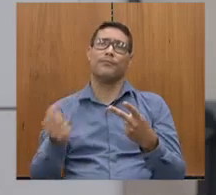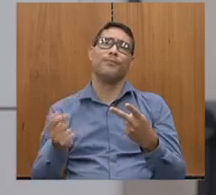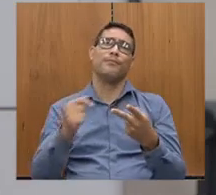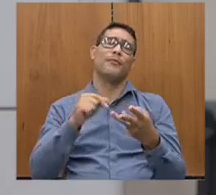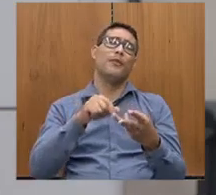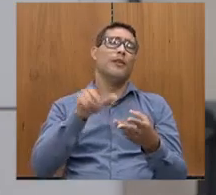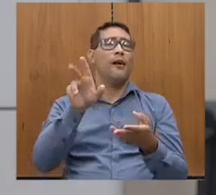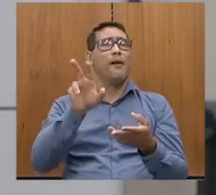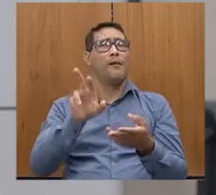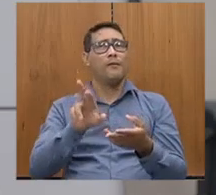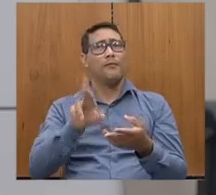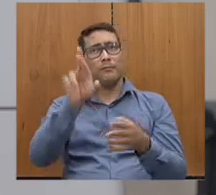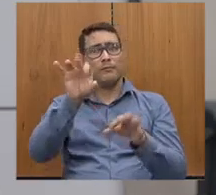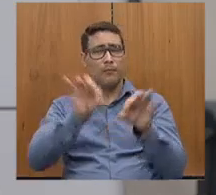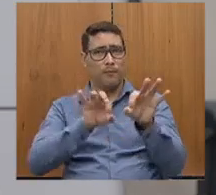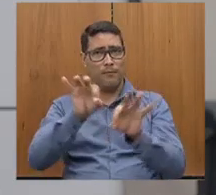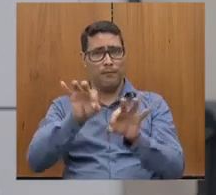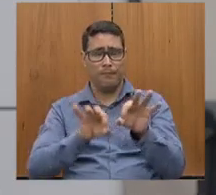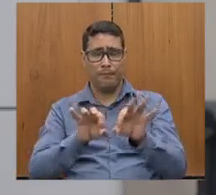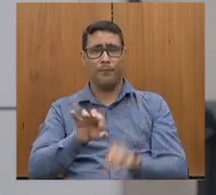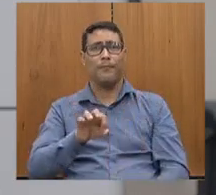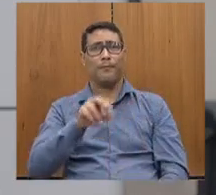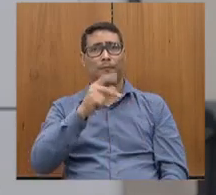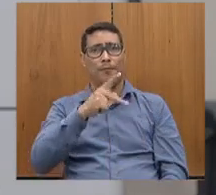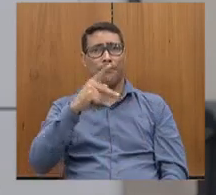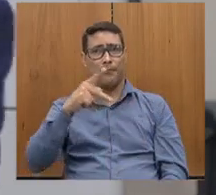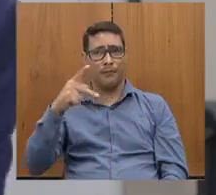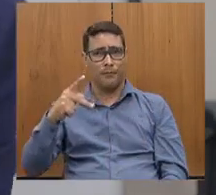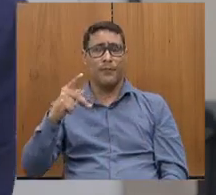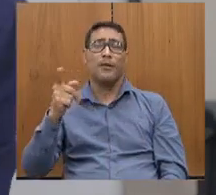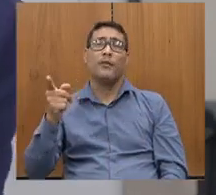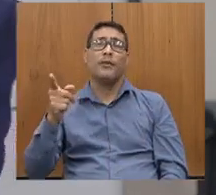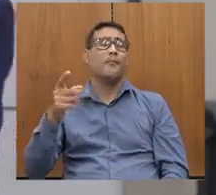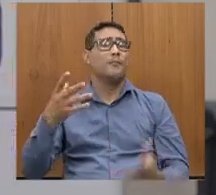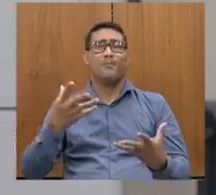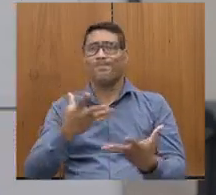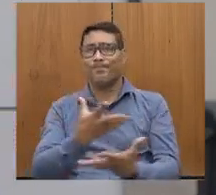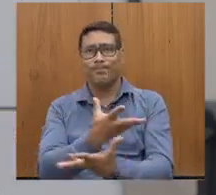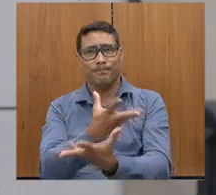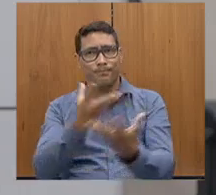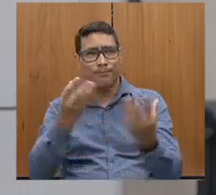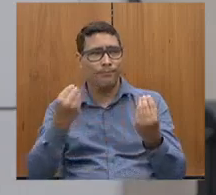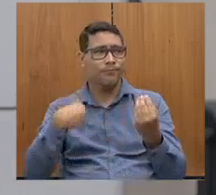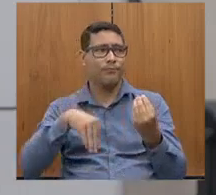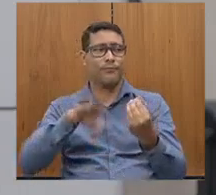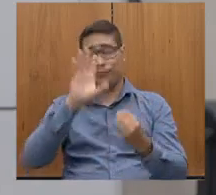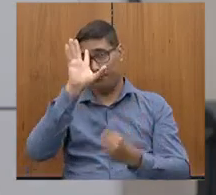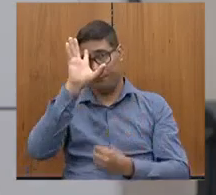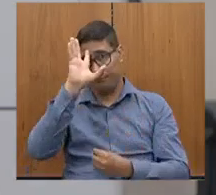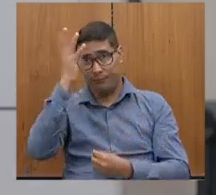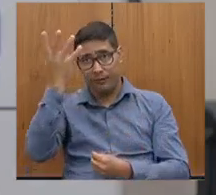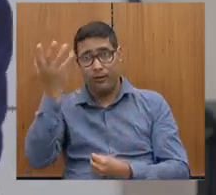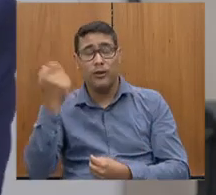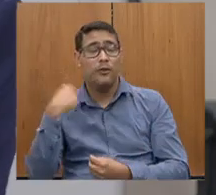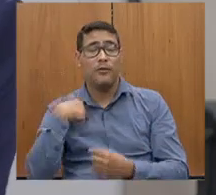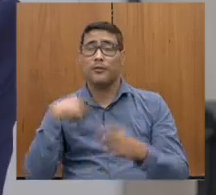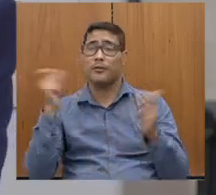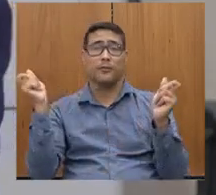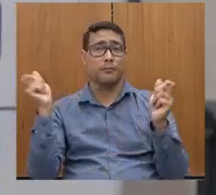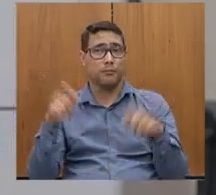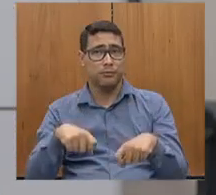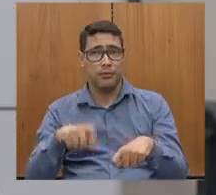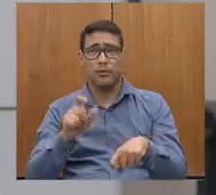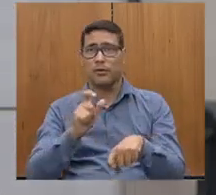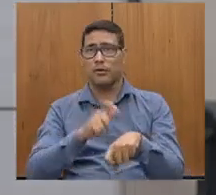da nossa PPP, na Guilherme, cai a equipe, ou seja, muitas coisas nem resolvem, muitas vezes não dá tempo, mas